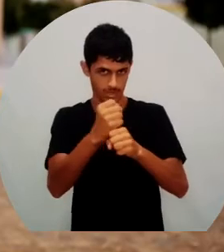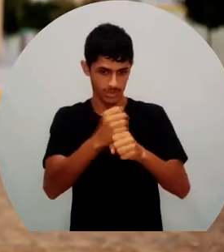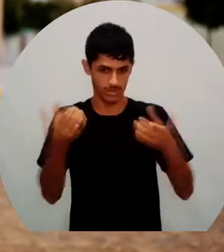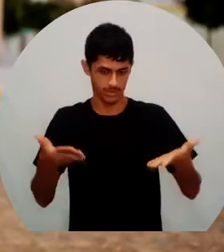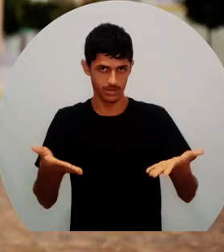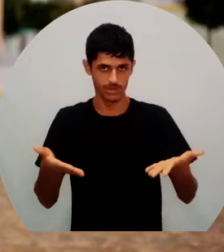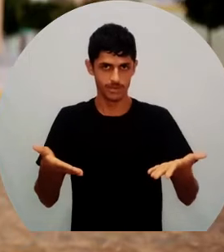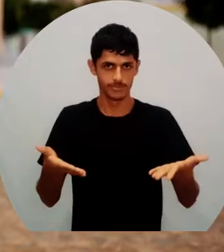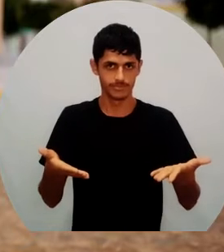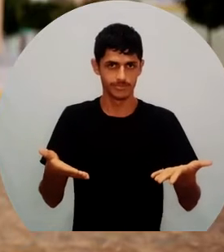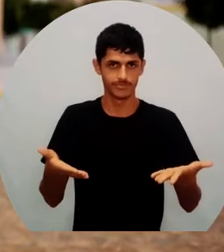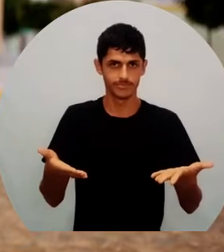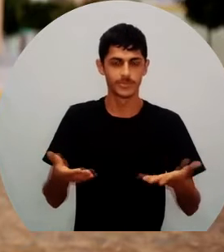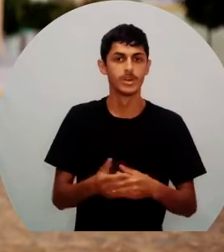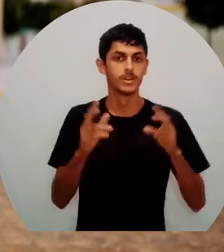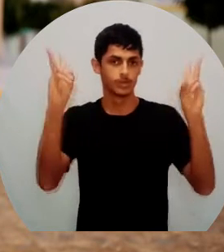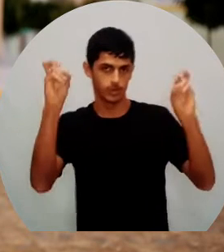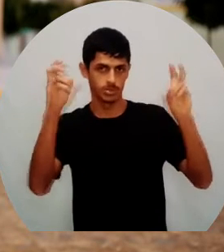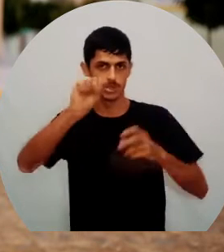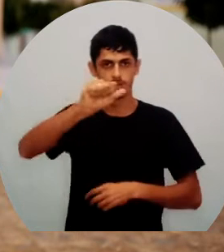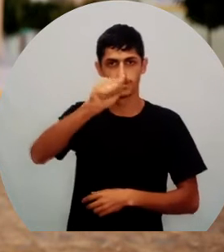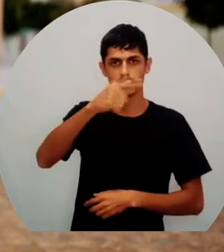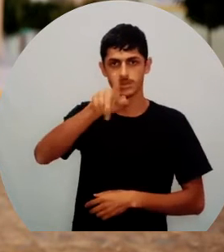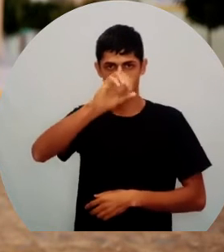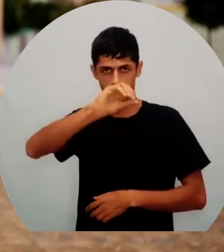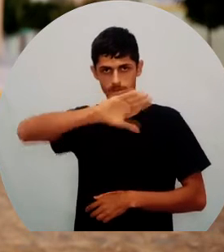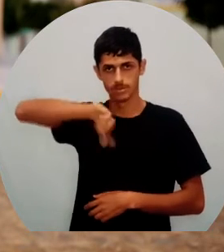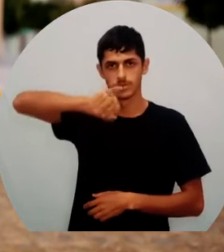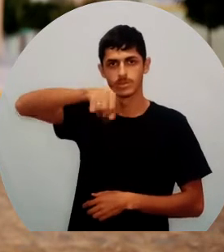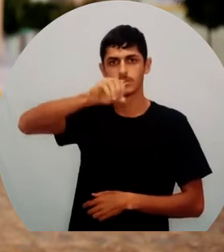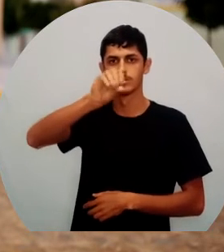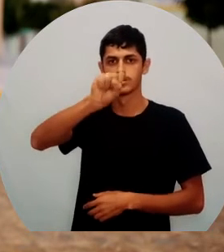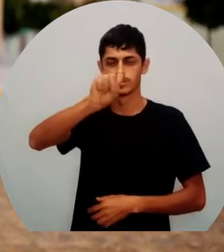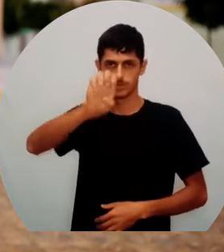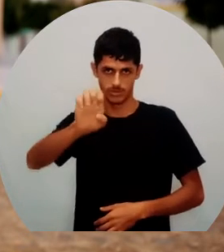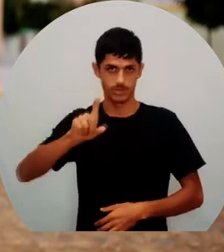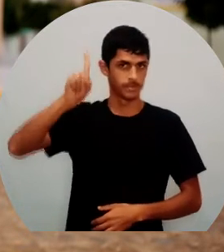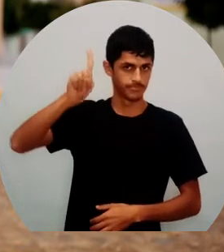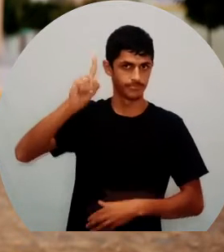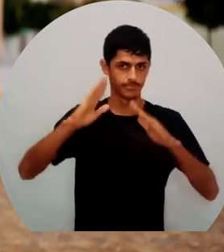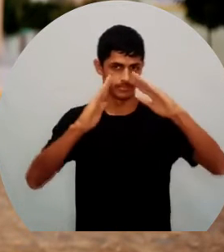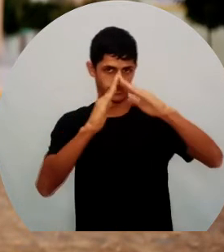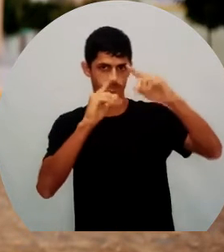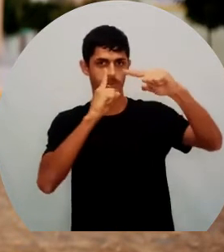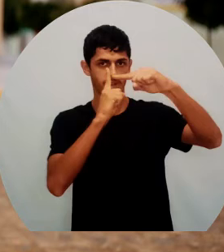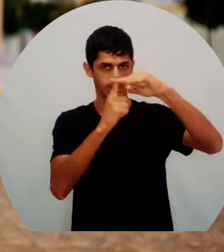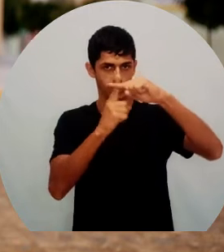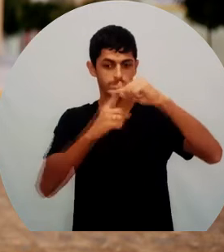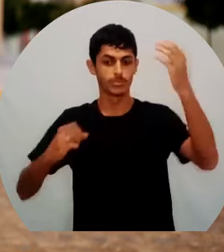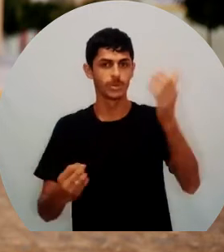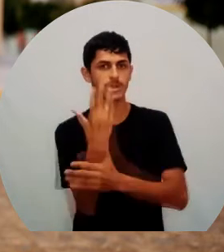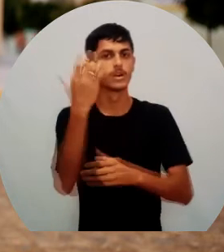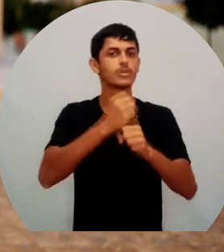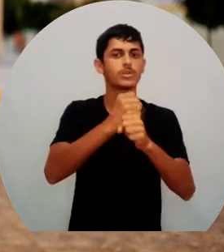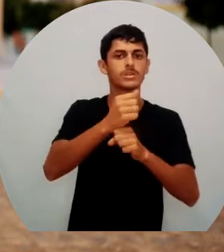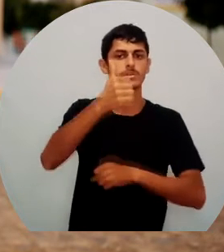esse dia. Então, como falamos em São José, essa igreja aqui foi fundada, né? Foi construída no